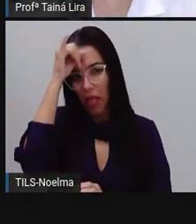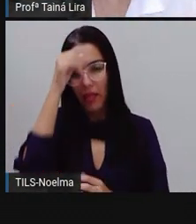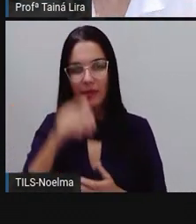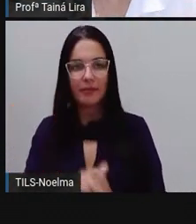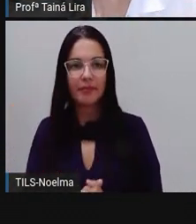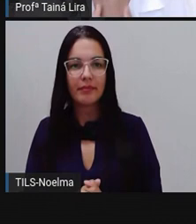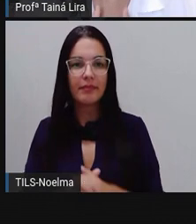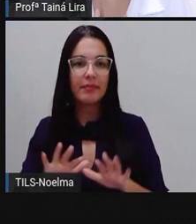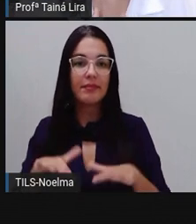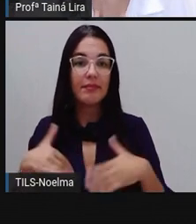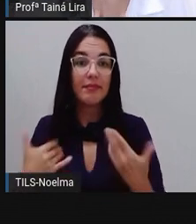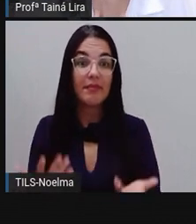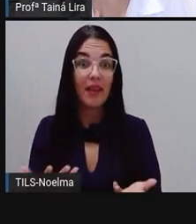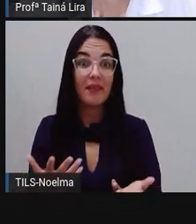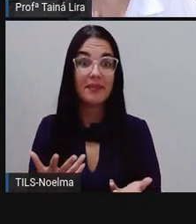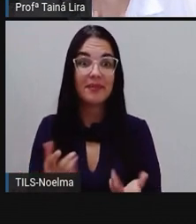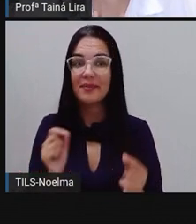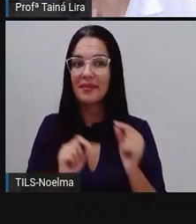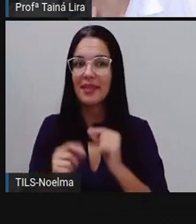da corrida? Quem lembra?